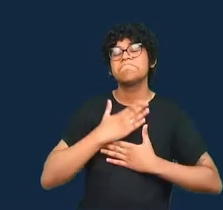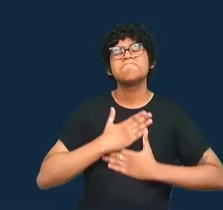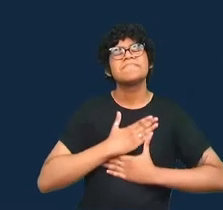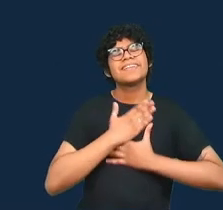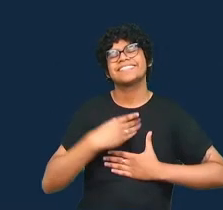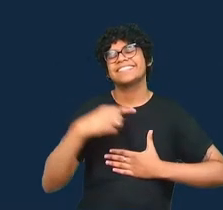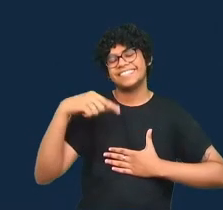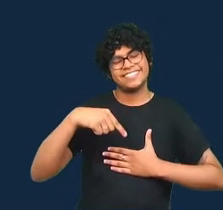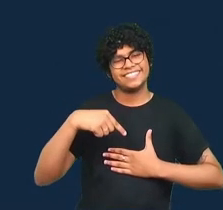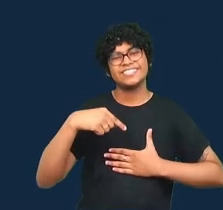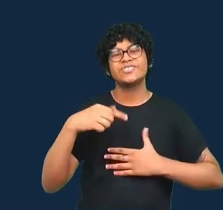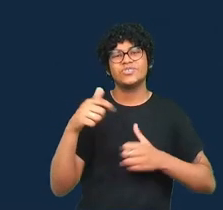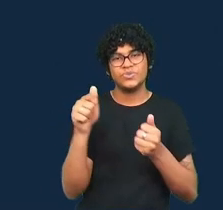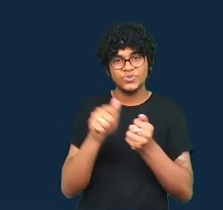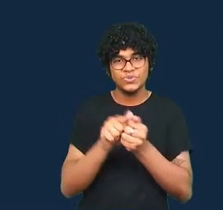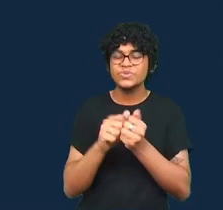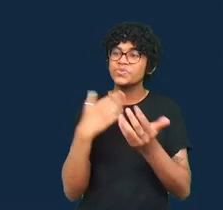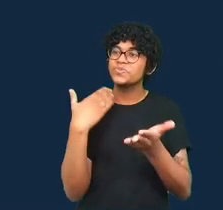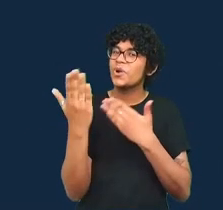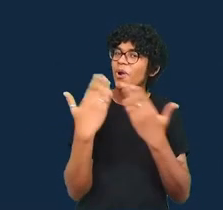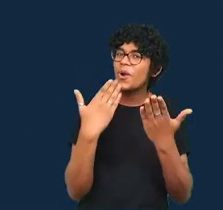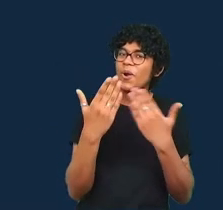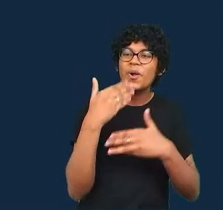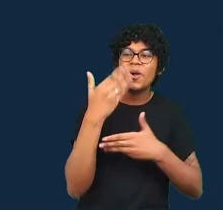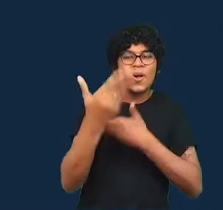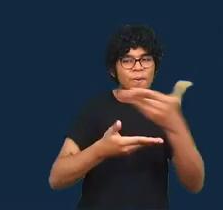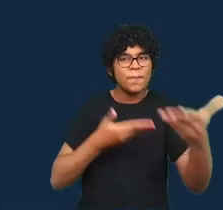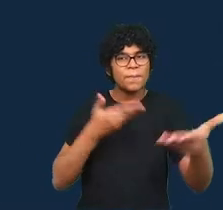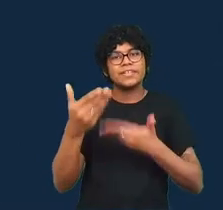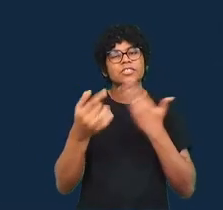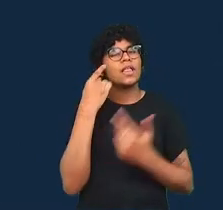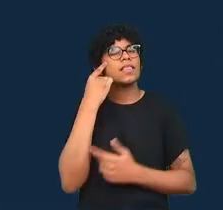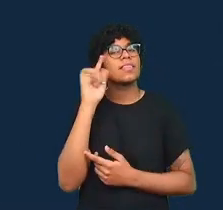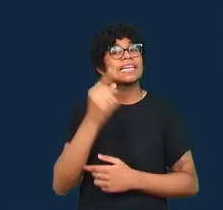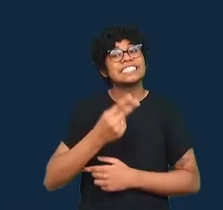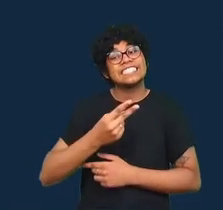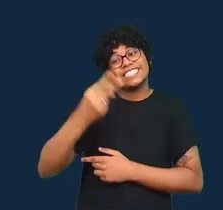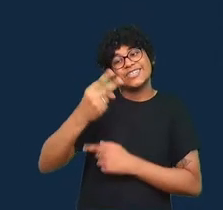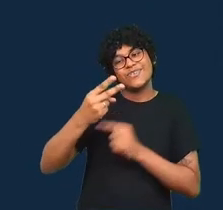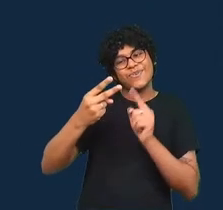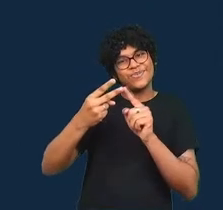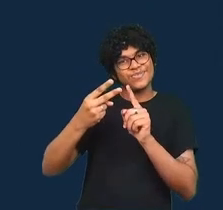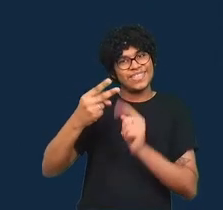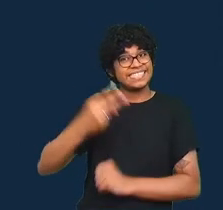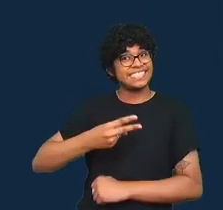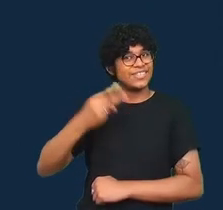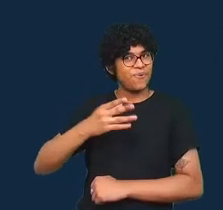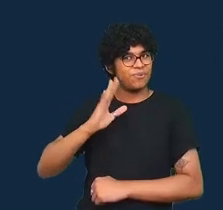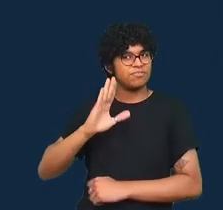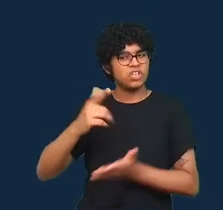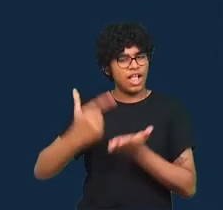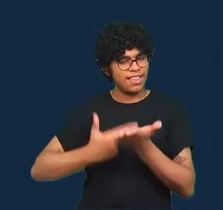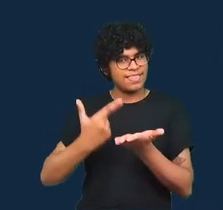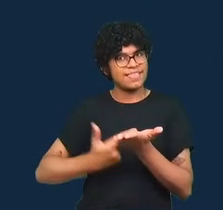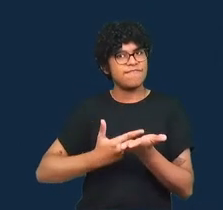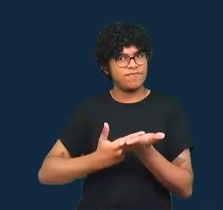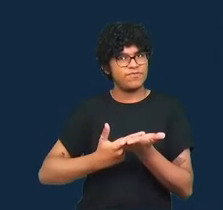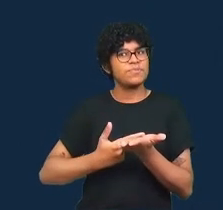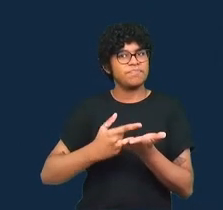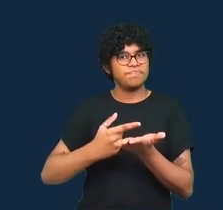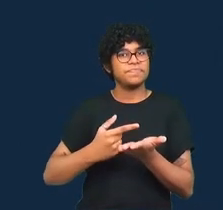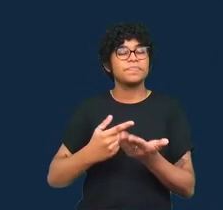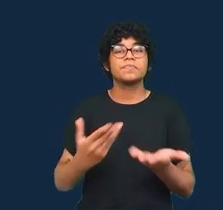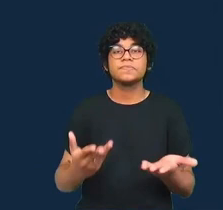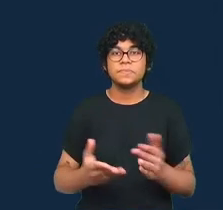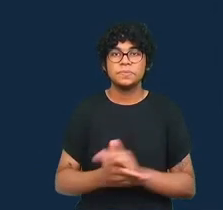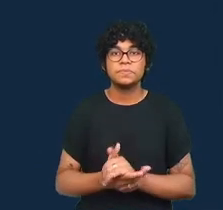compartilhar algumas ideias desta segunda edição do Manual do Jornalismo de Dados. E,